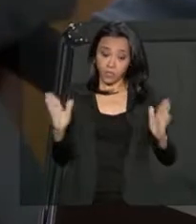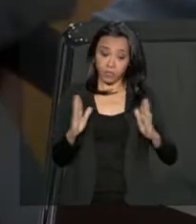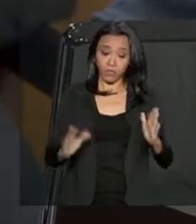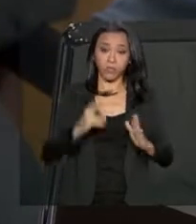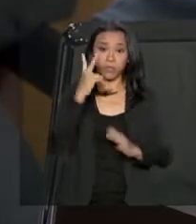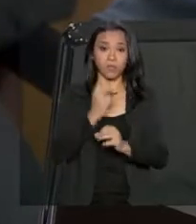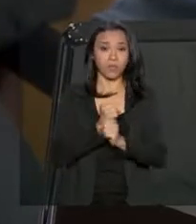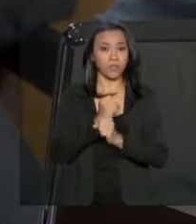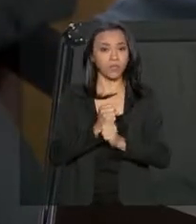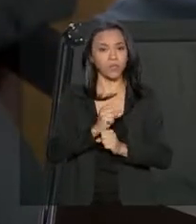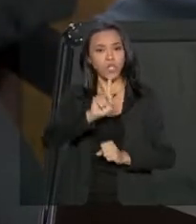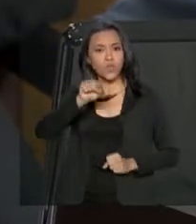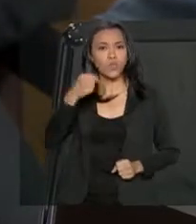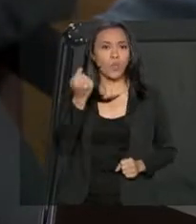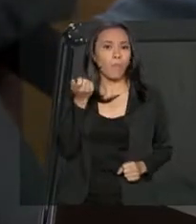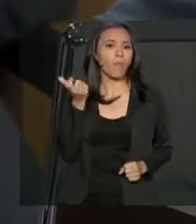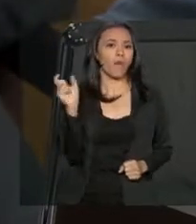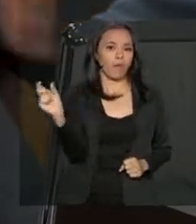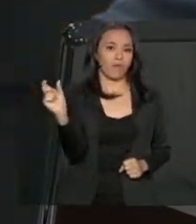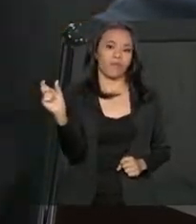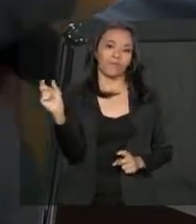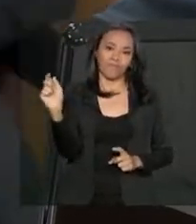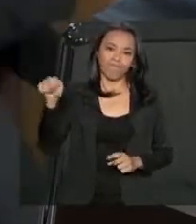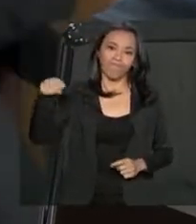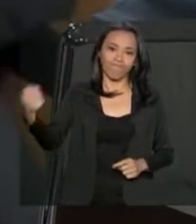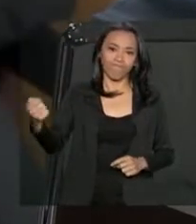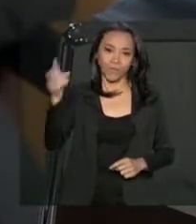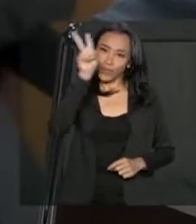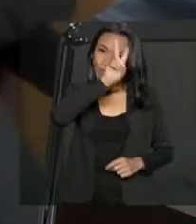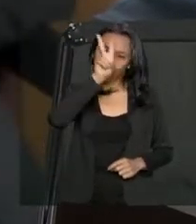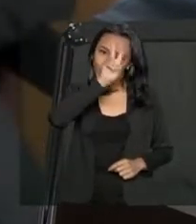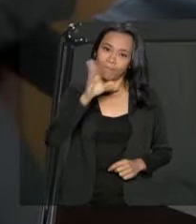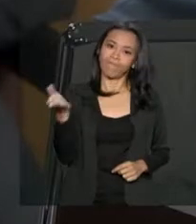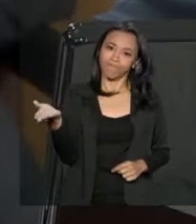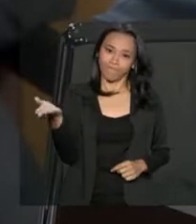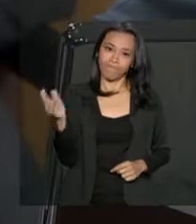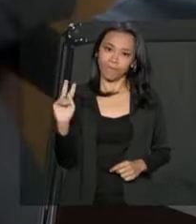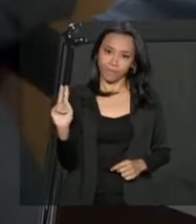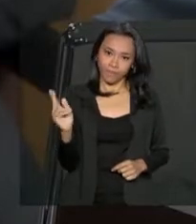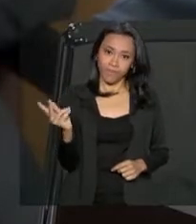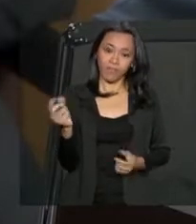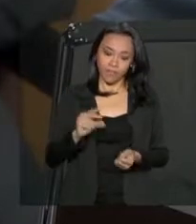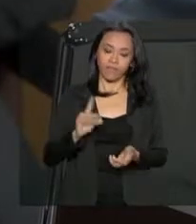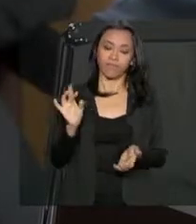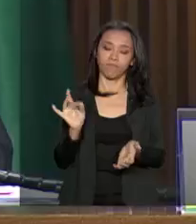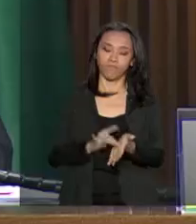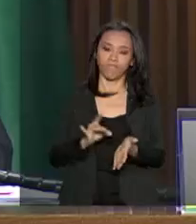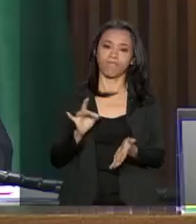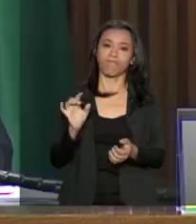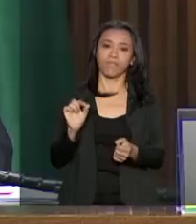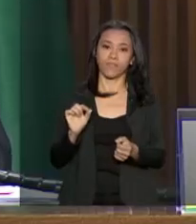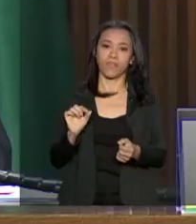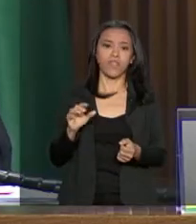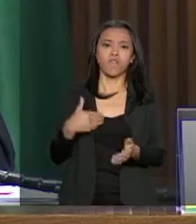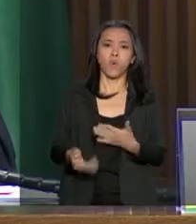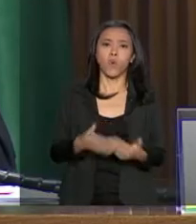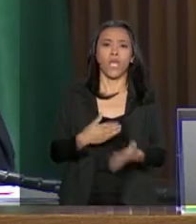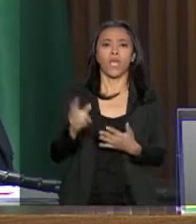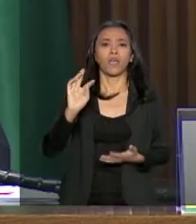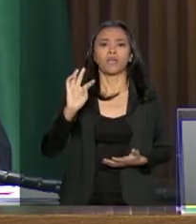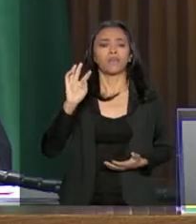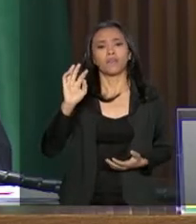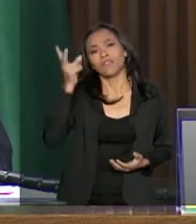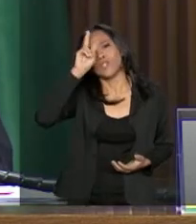resumir em uma única palavra. O senhor fez história. Mas o senhor não fez qualquer história.